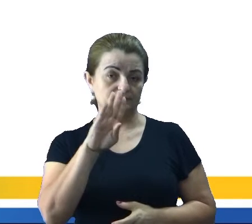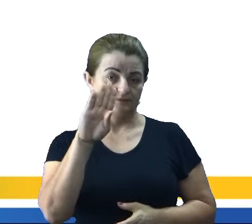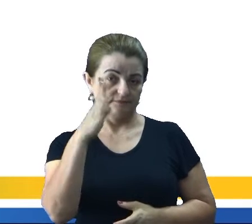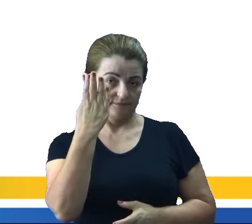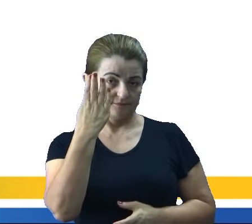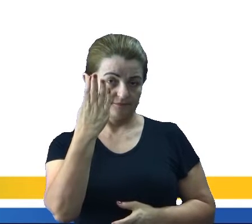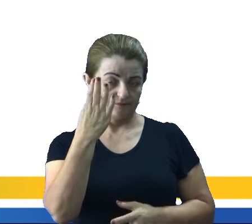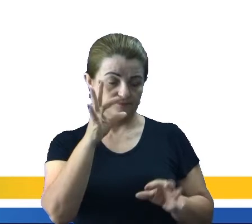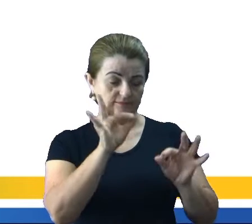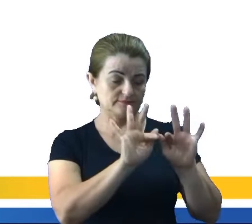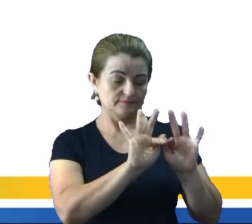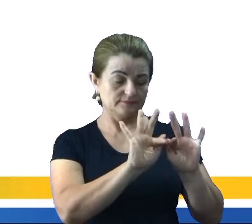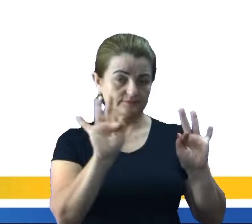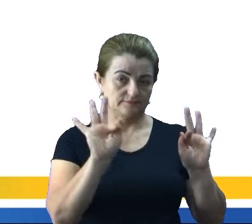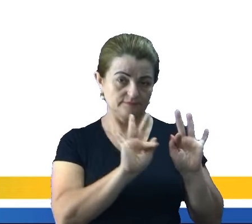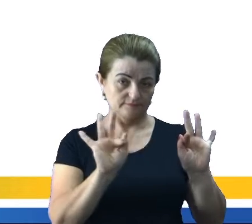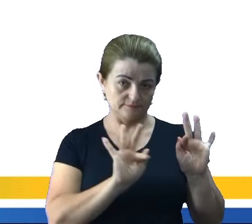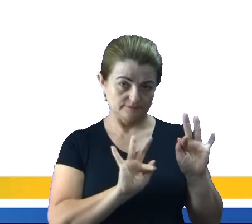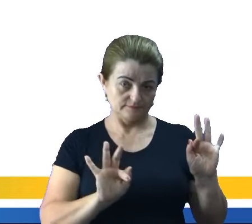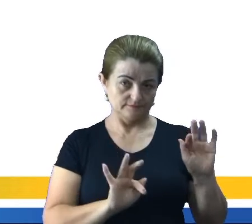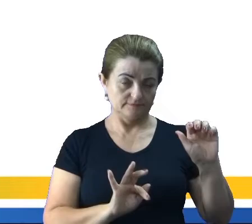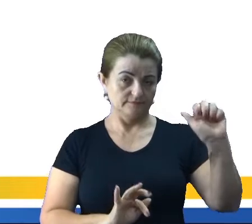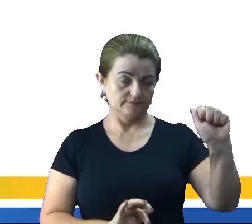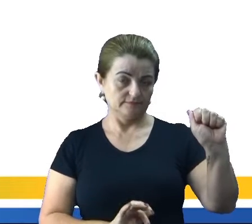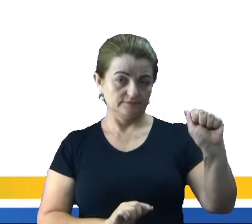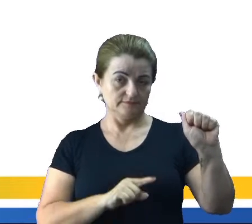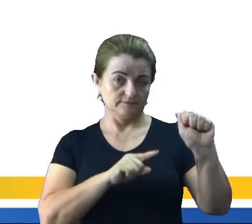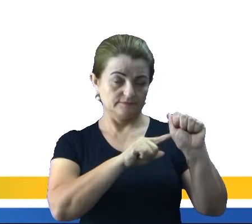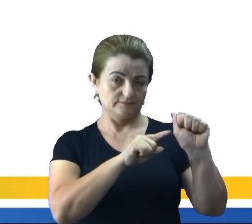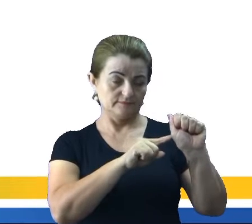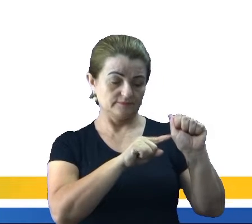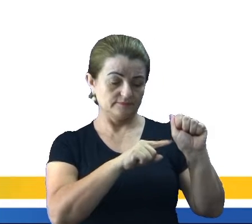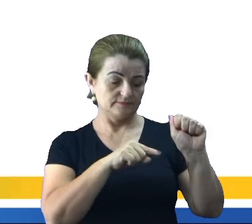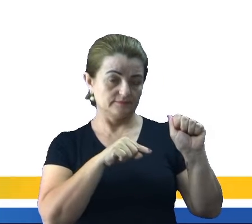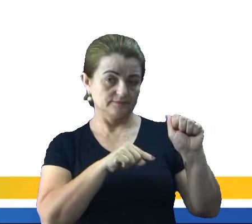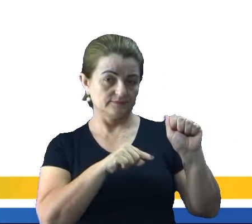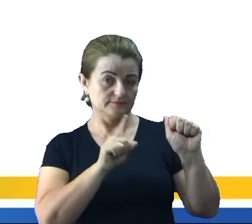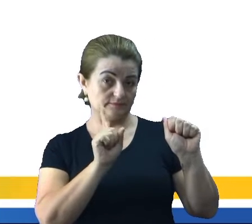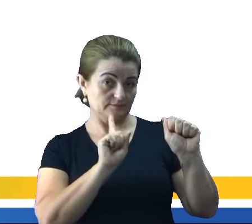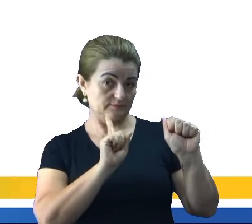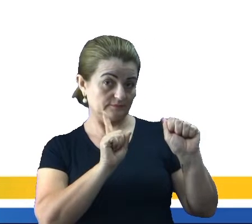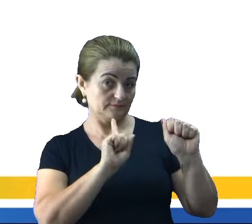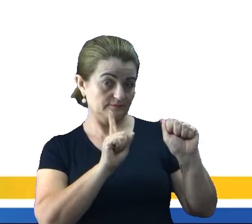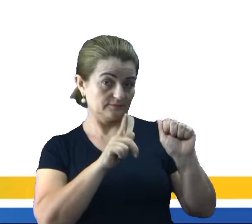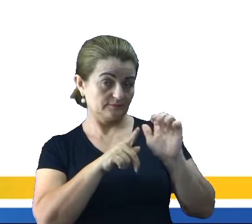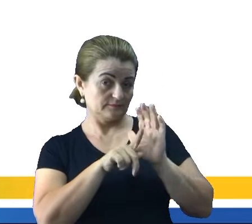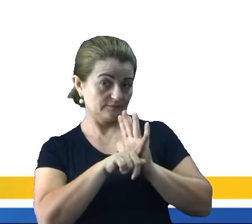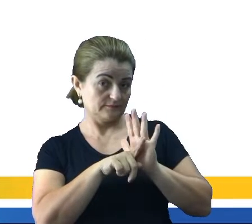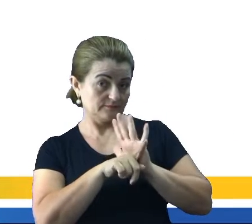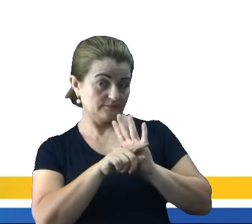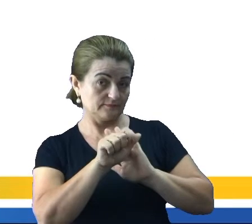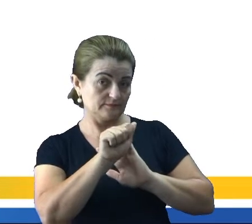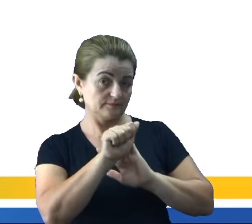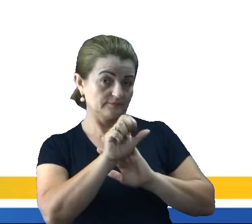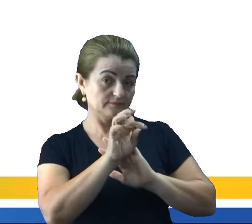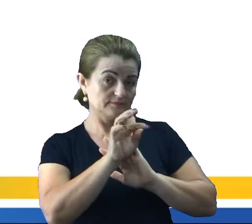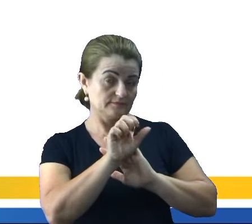Para as seguintes frases Na letra A Calvin não será astrônomo quando se tornar adulto